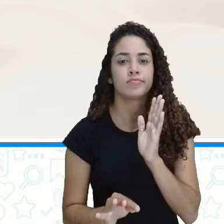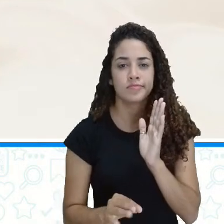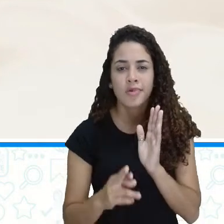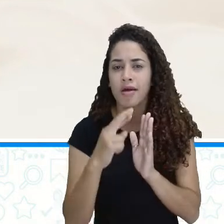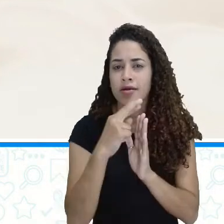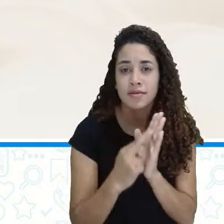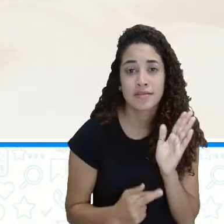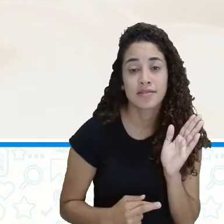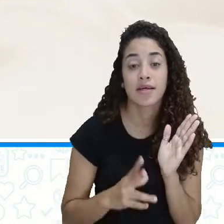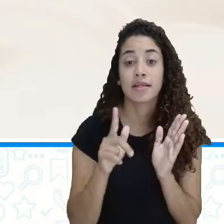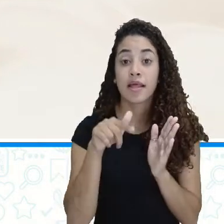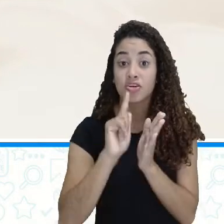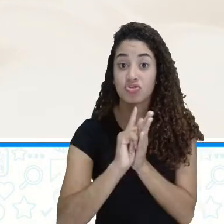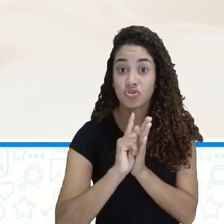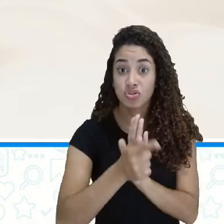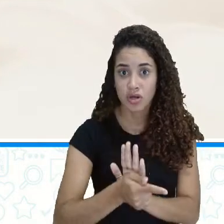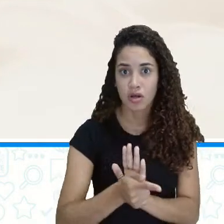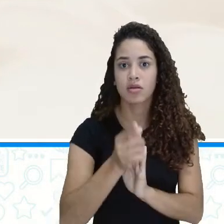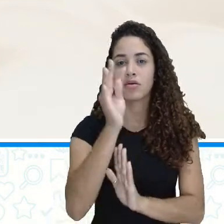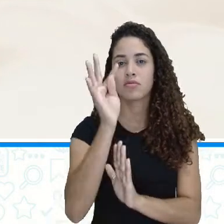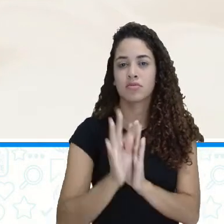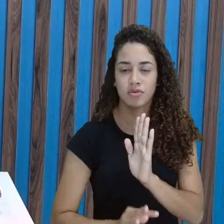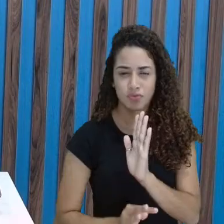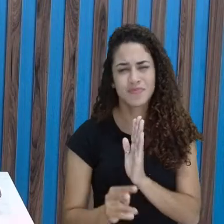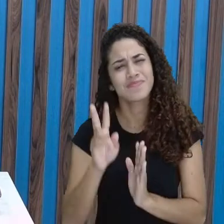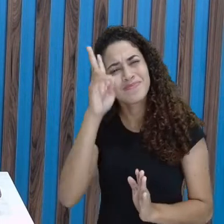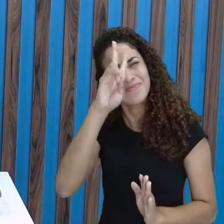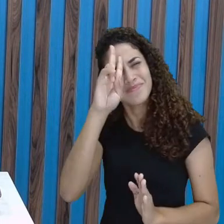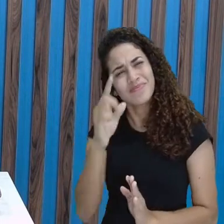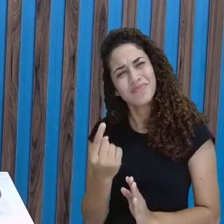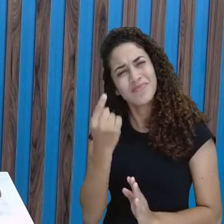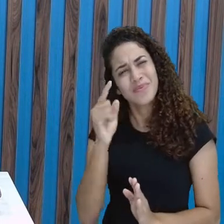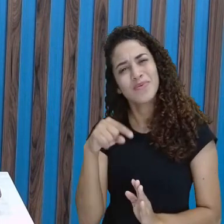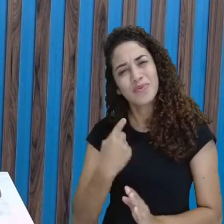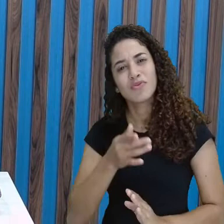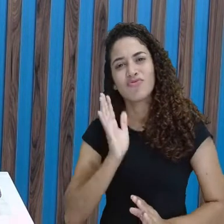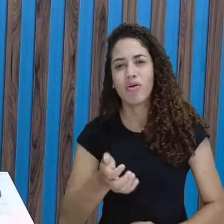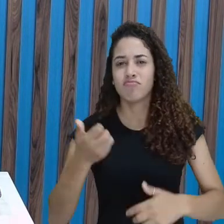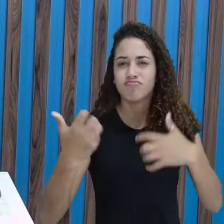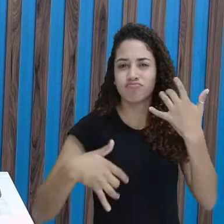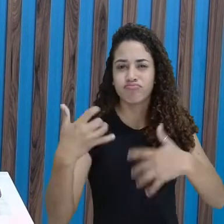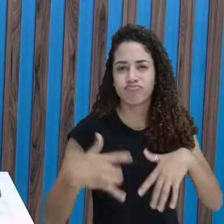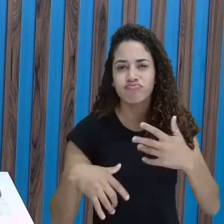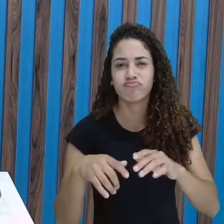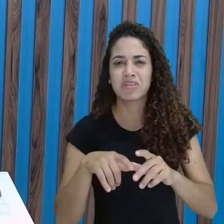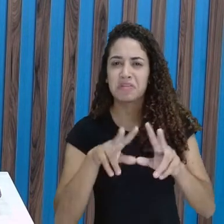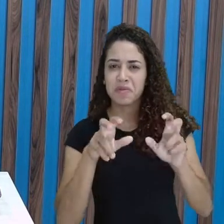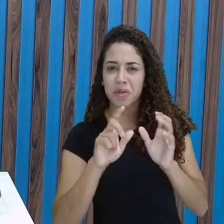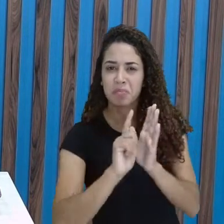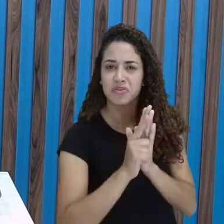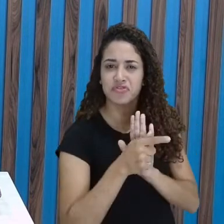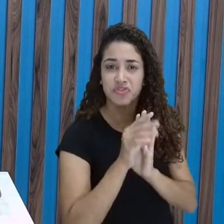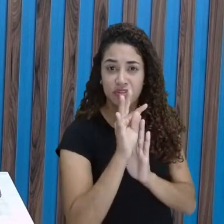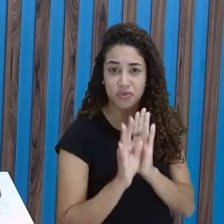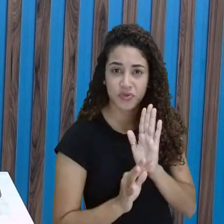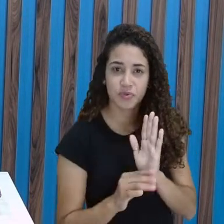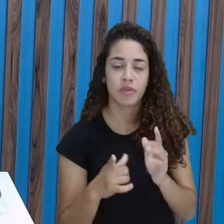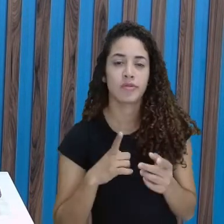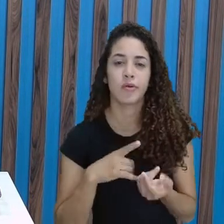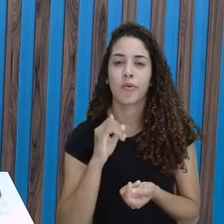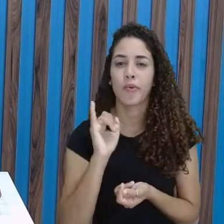Receita é um gênero textual. Lembra que a gente tem falado bastante sobre gêneros textuais? Já vimos